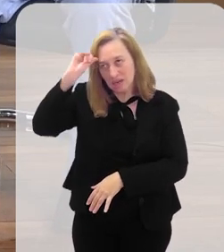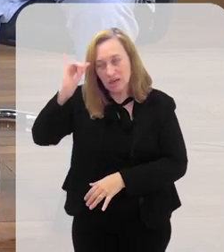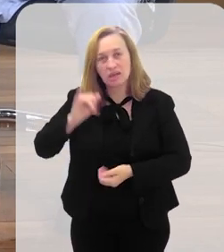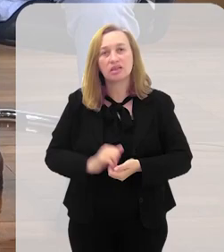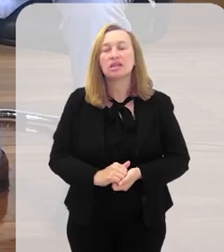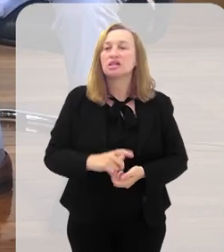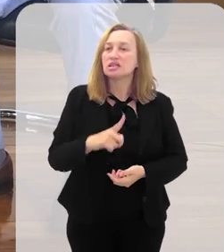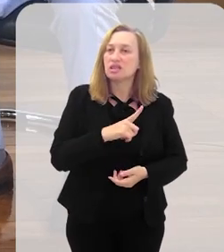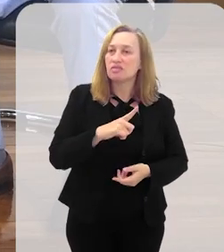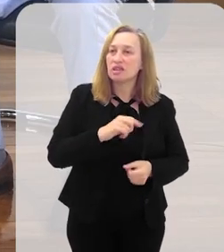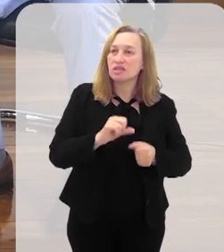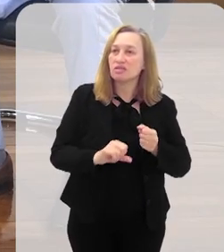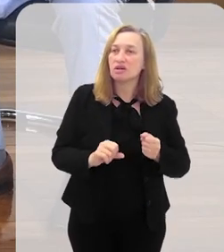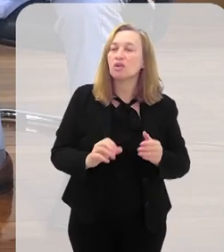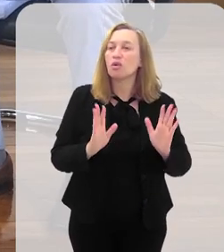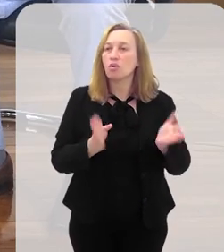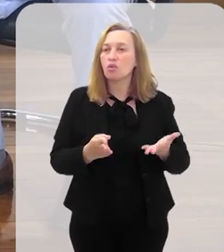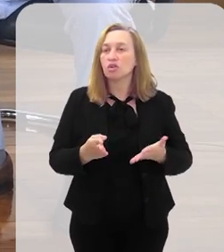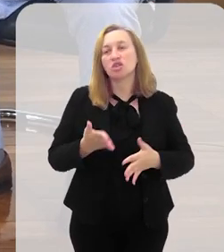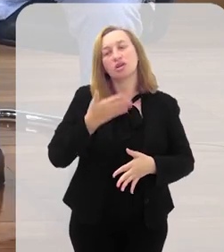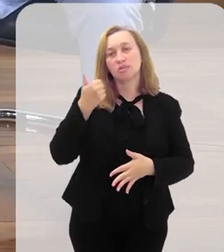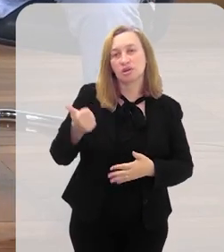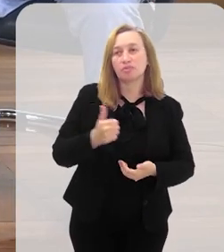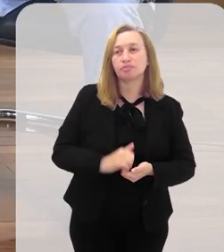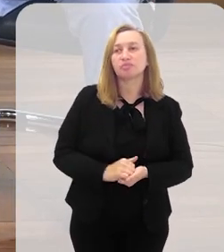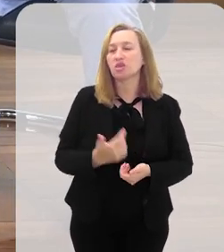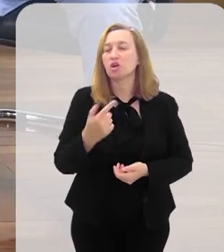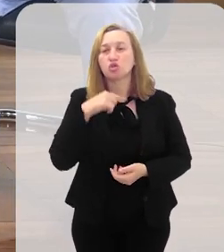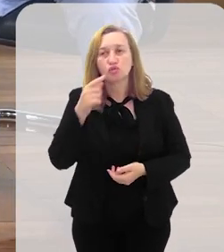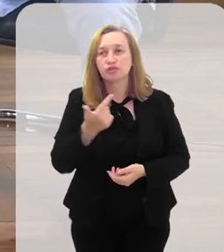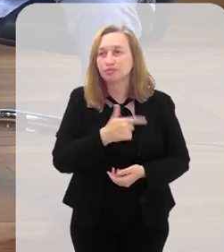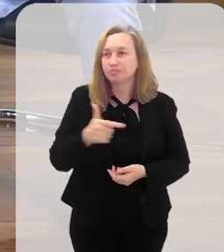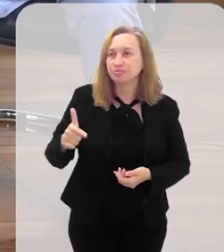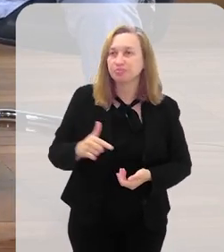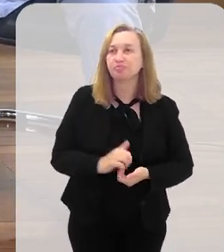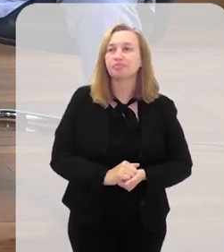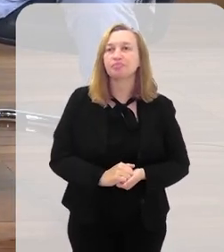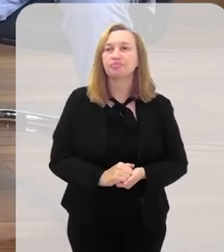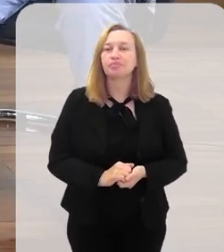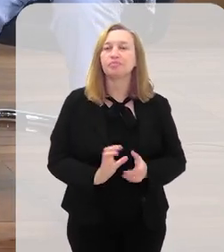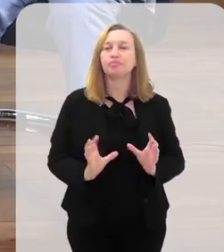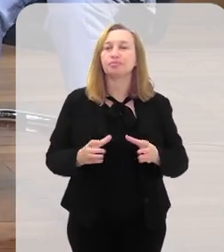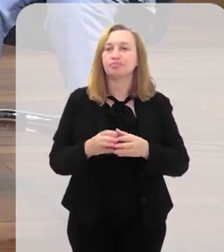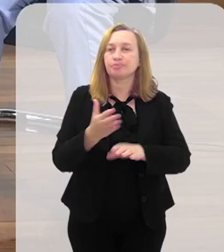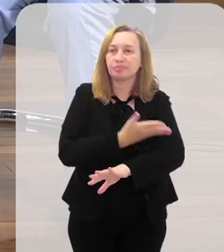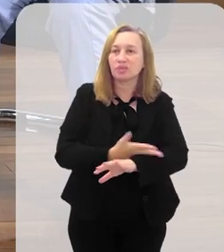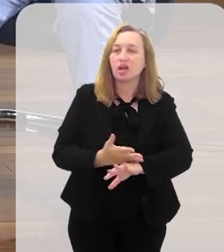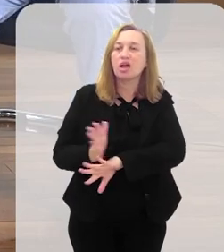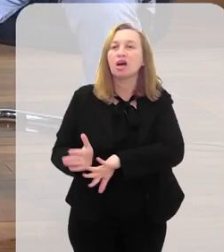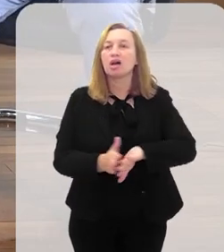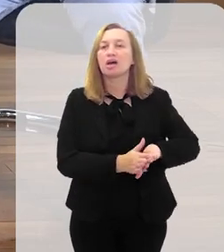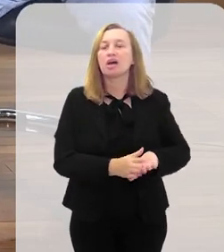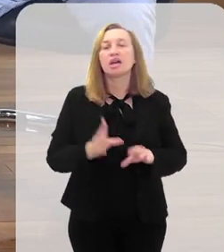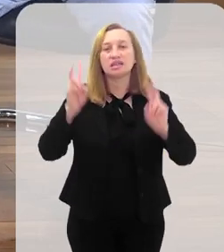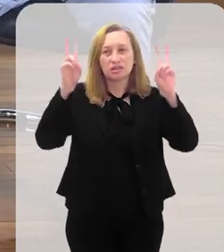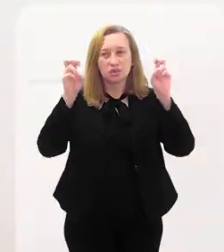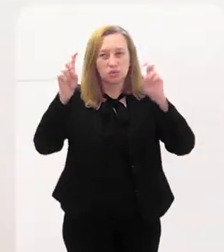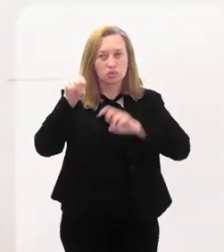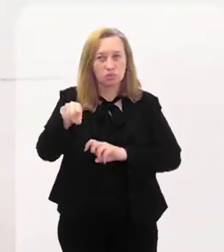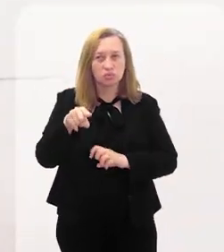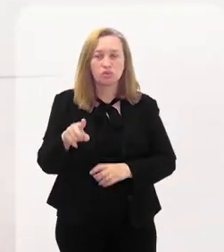Se tivesse feito, hoje era cota para os brancos. Não tenho dúvida. E aí, queria trazer essa questão